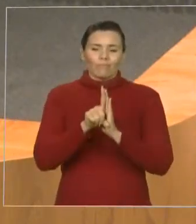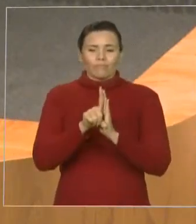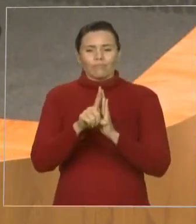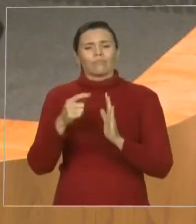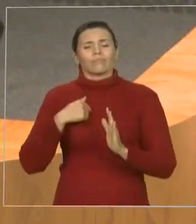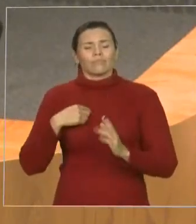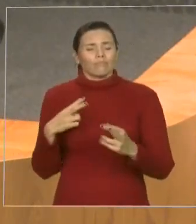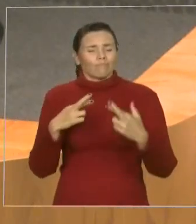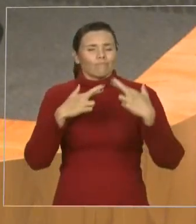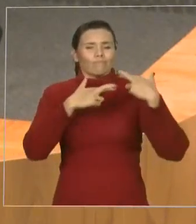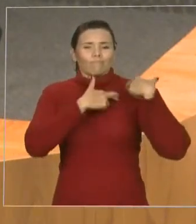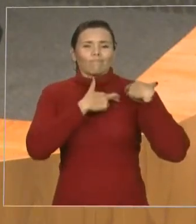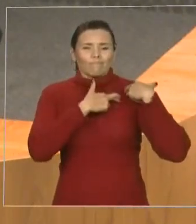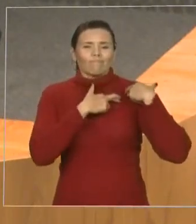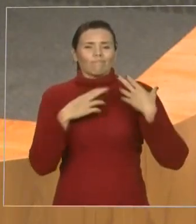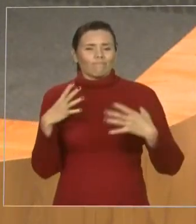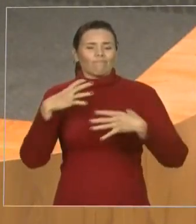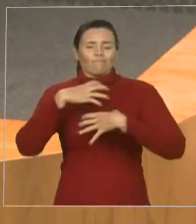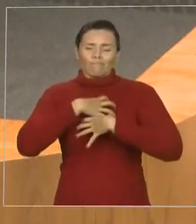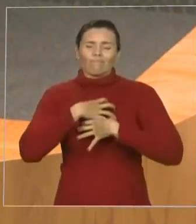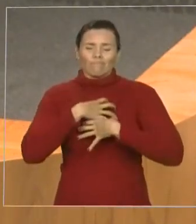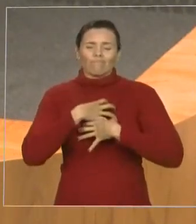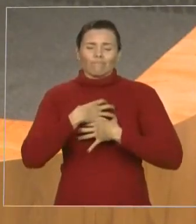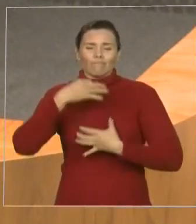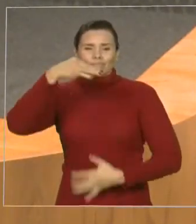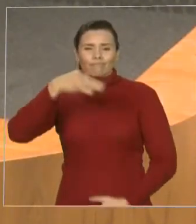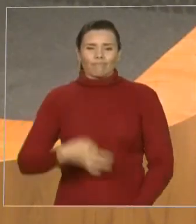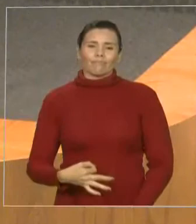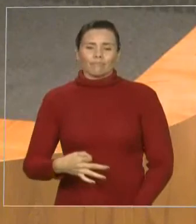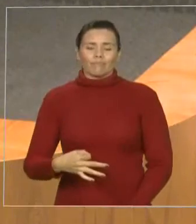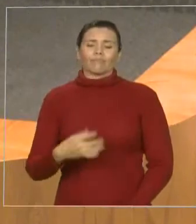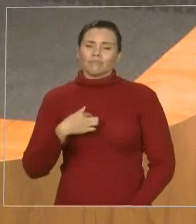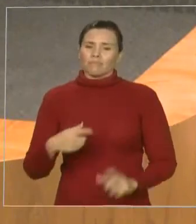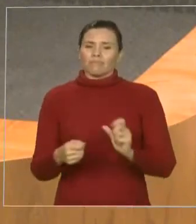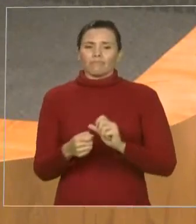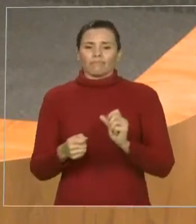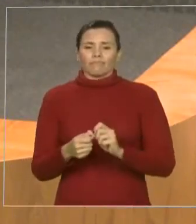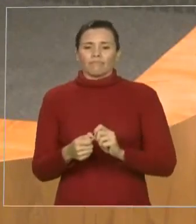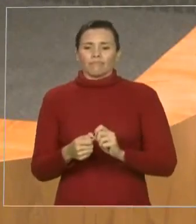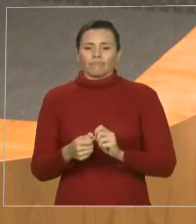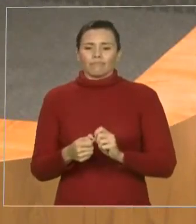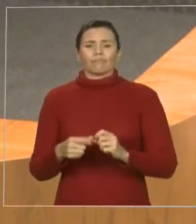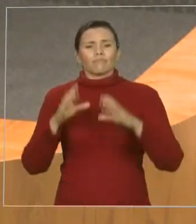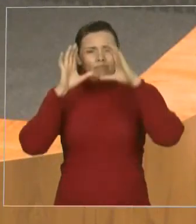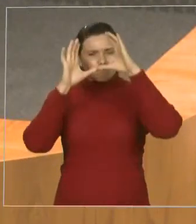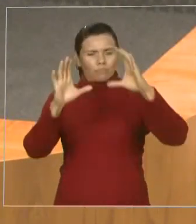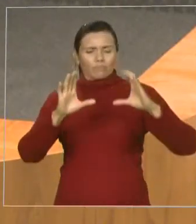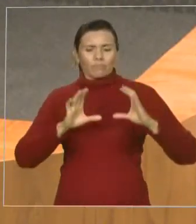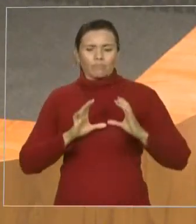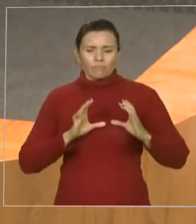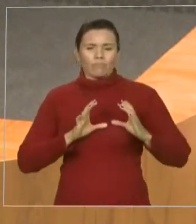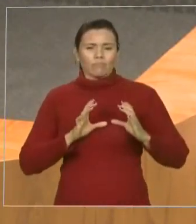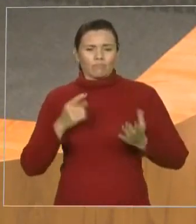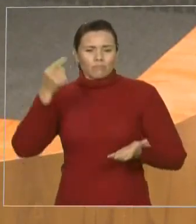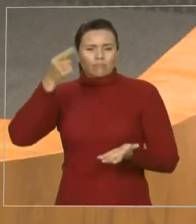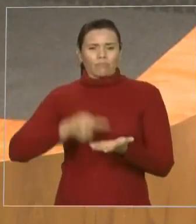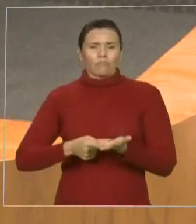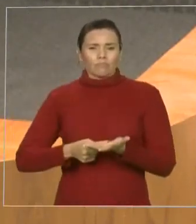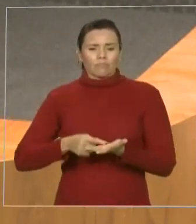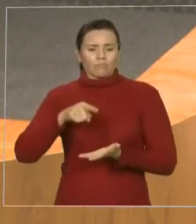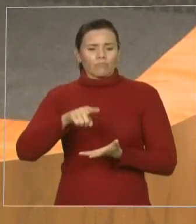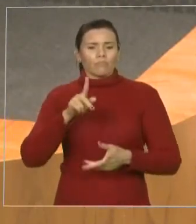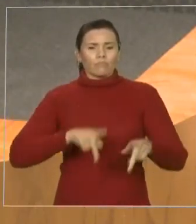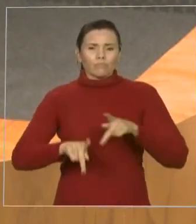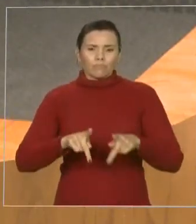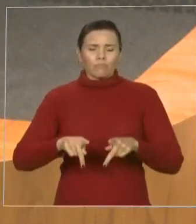cumprido. Nós estamos cumprindo a nossa obrigação e, claro, também honrando o compromisso assumido com o povo do nosso Estado. Muito